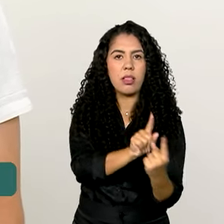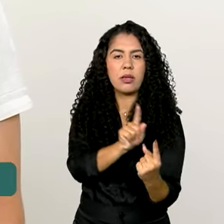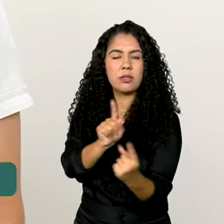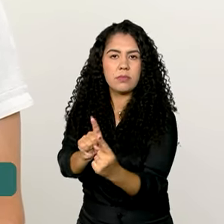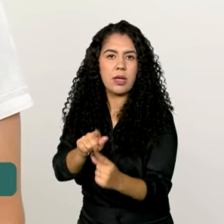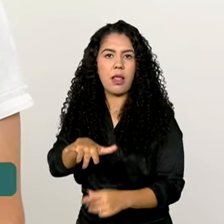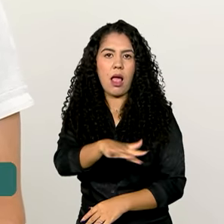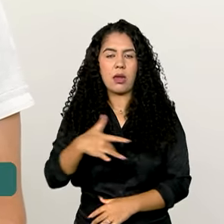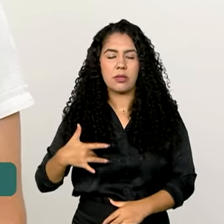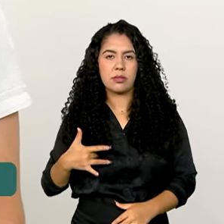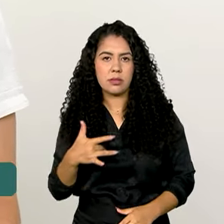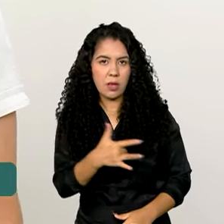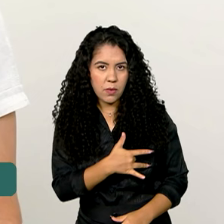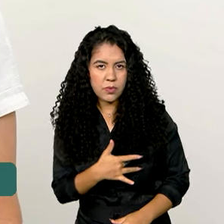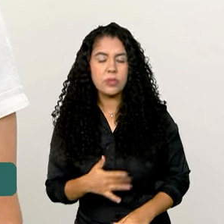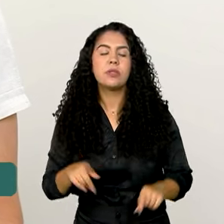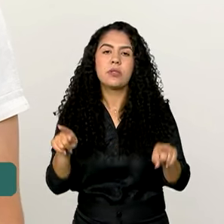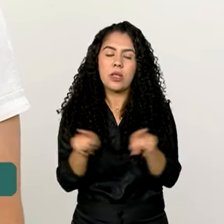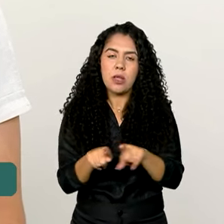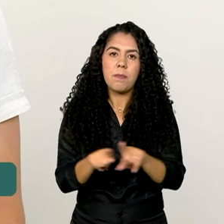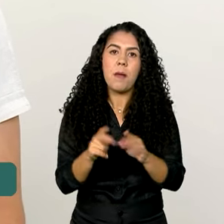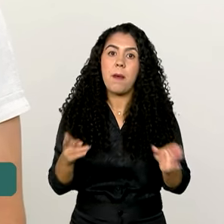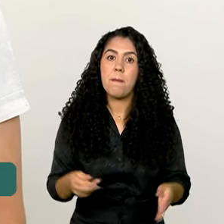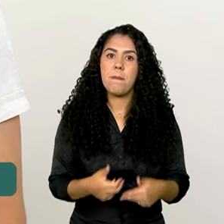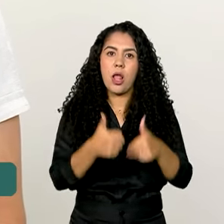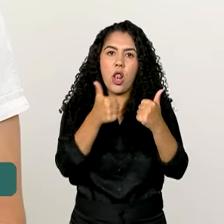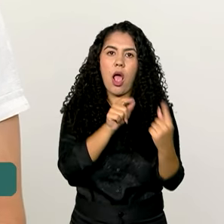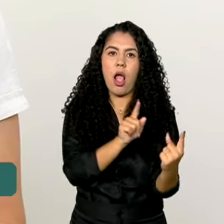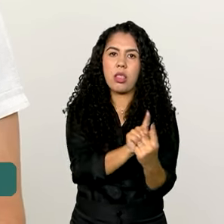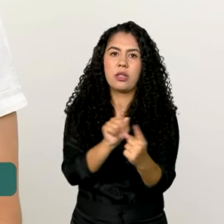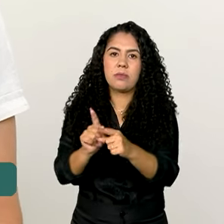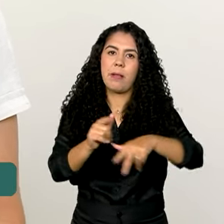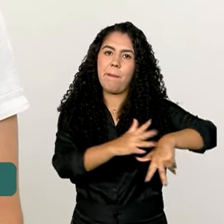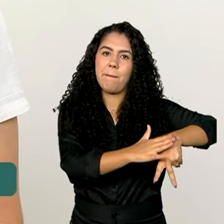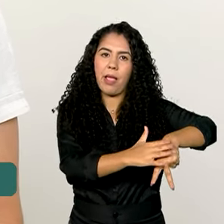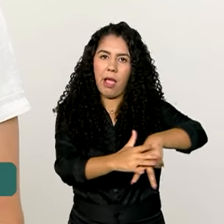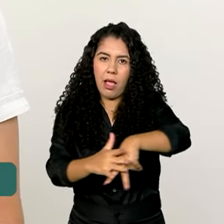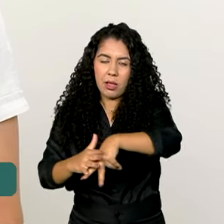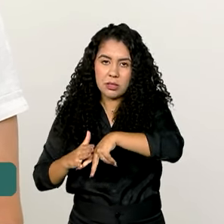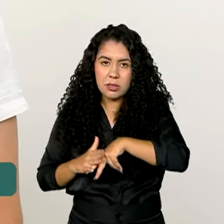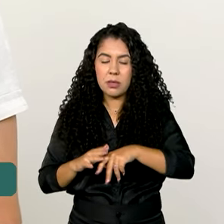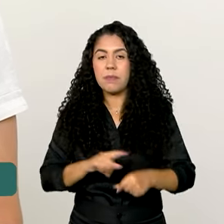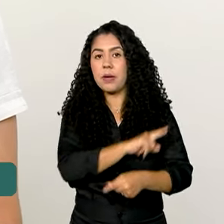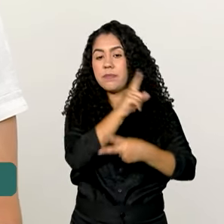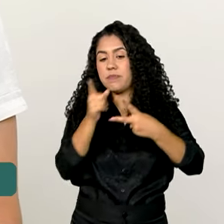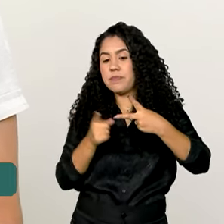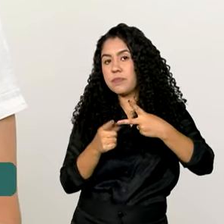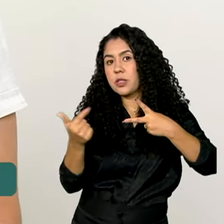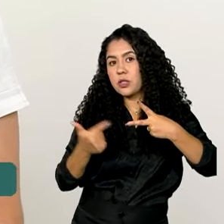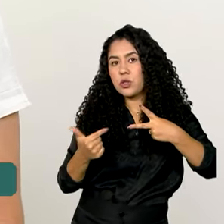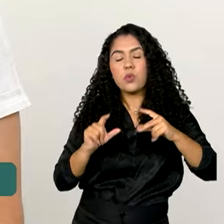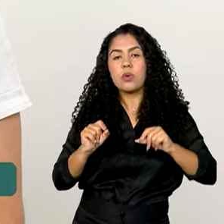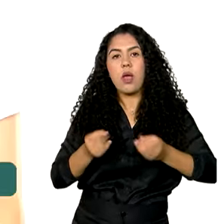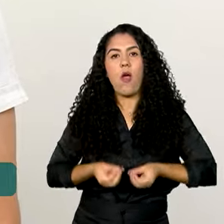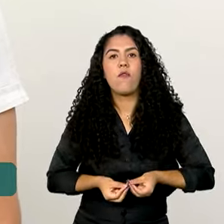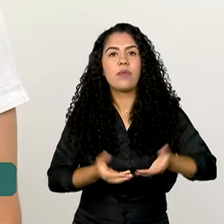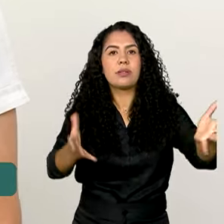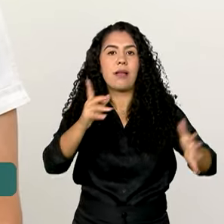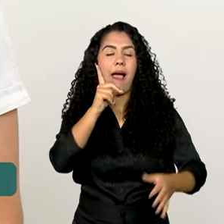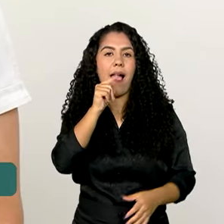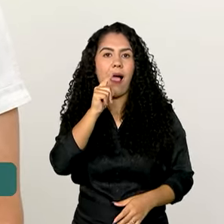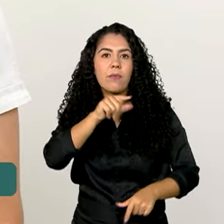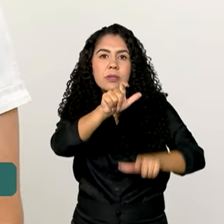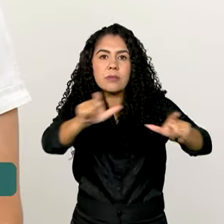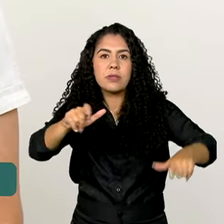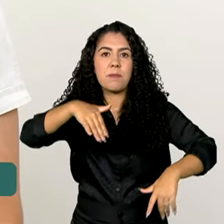saúde e também para melhor atendimento dos pacientes. O outro eixo é o eixo água para quem mais precisa. O